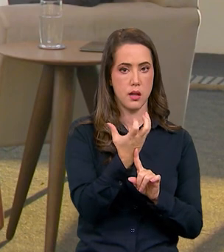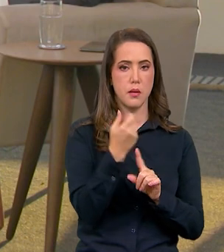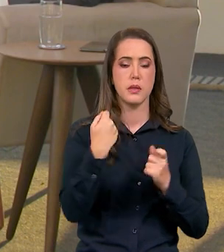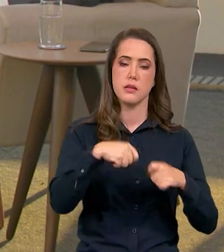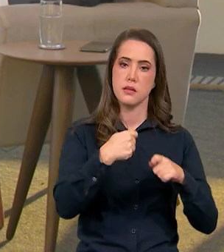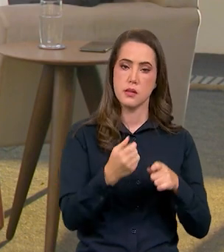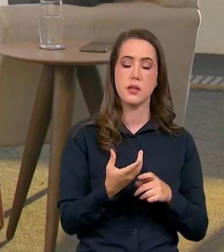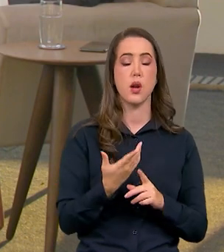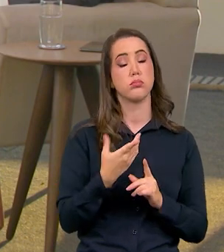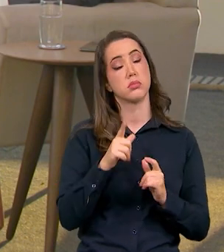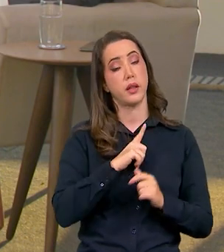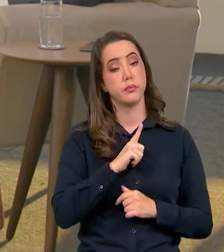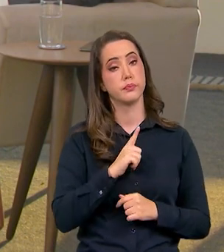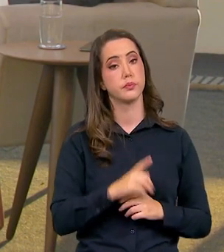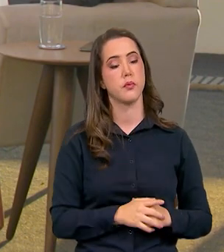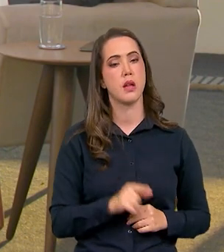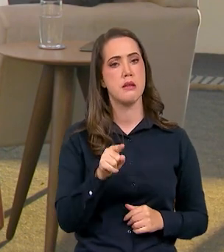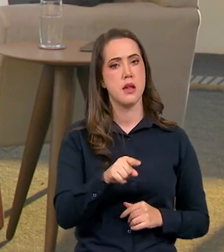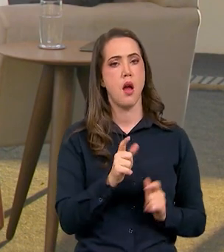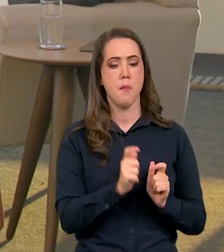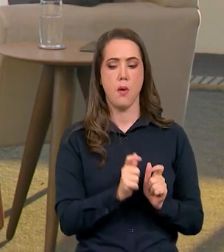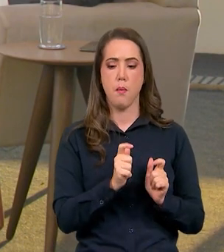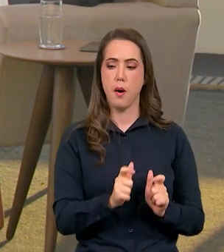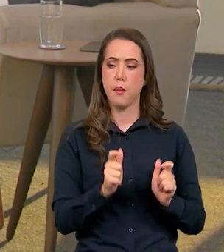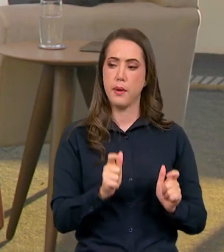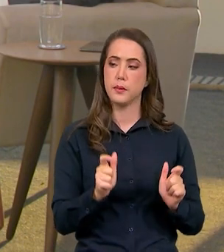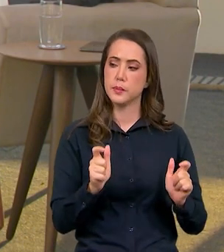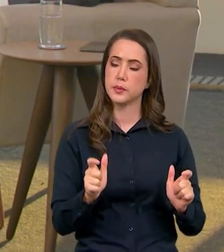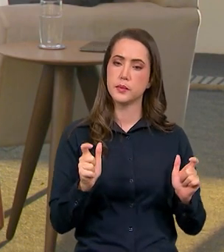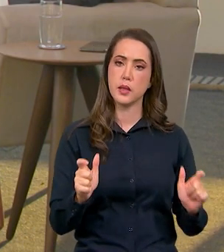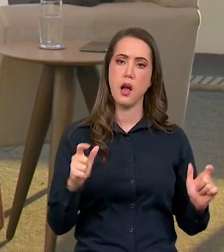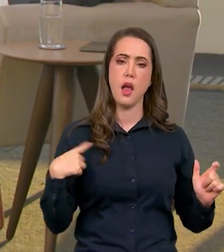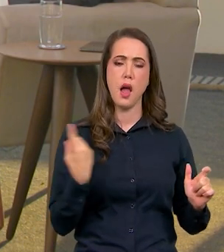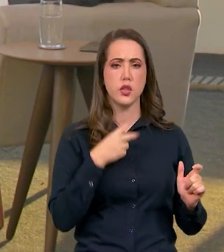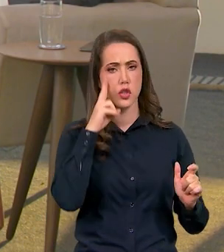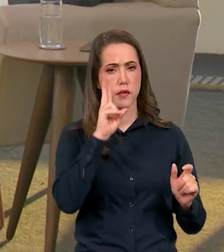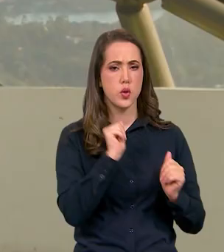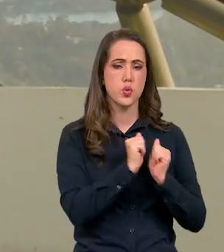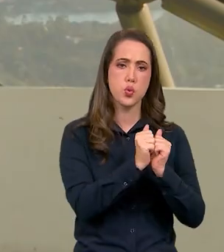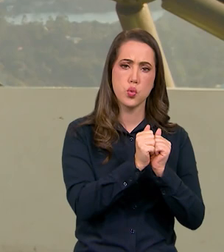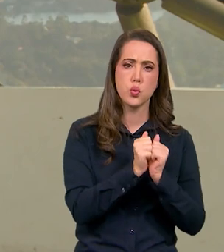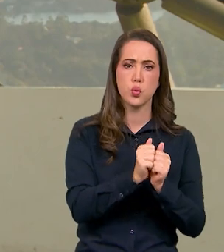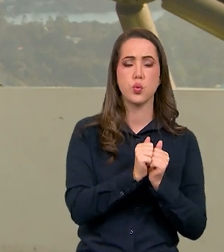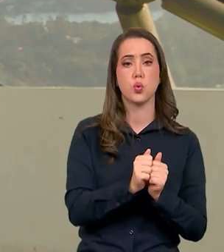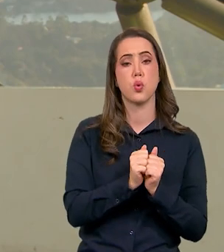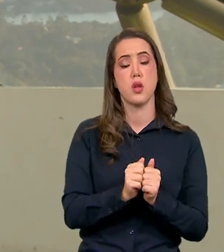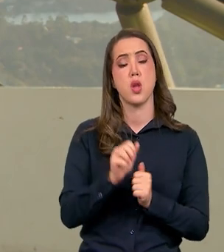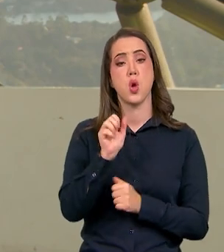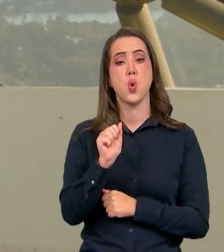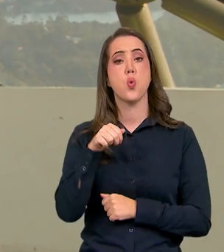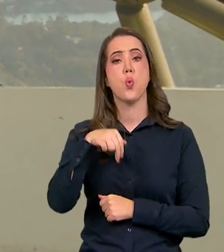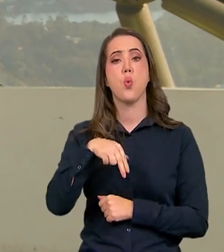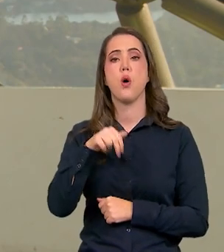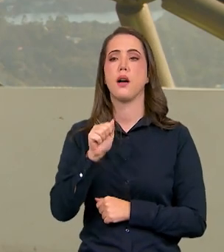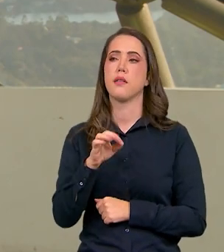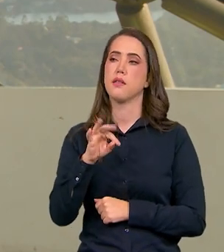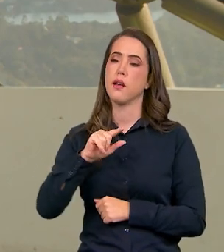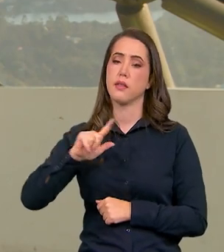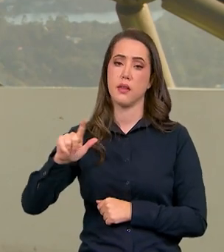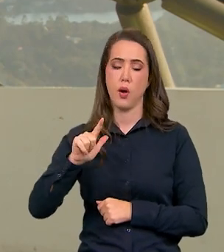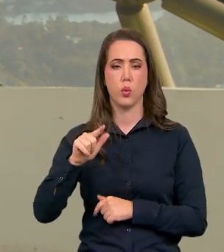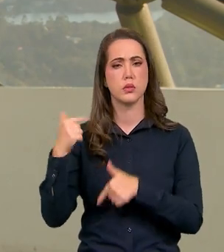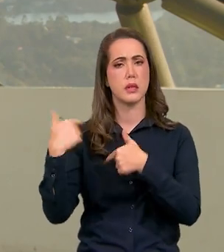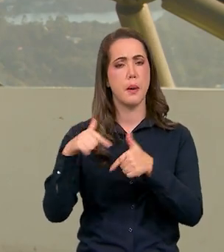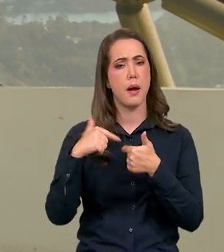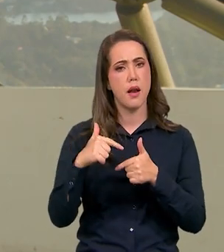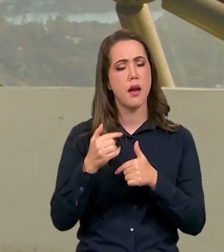tecnologia. E, ao mesmo tempo, essa expansão segue todo um cronograma que a gente vem acompanhando junto com a Anatel para que a gente consiga, junto com as